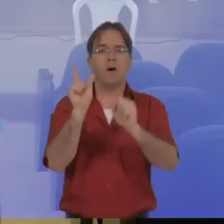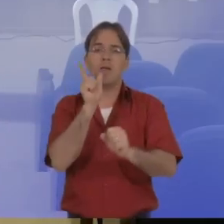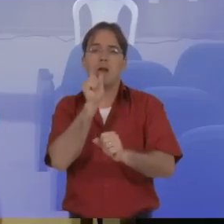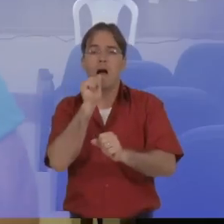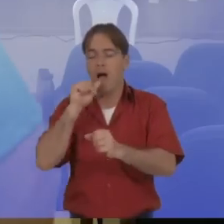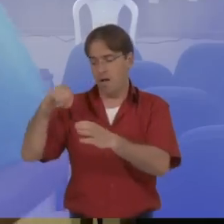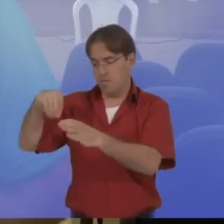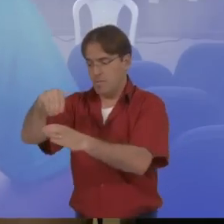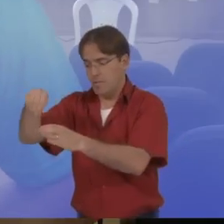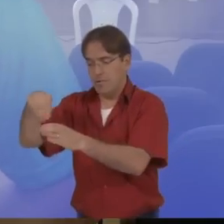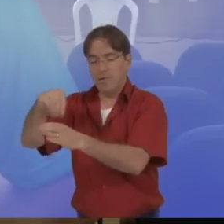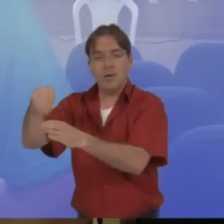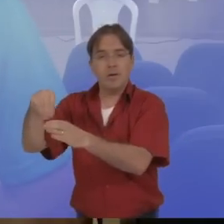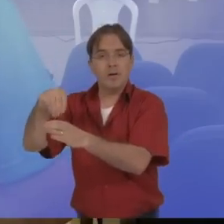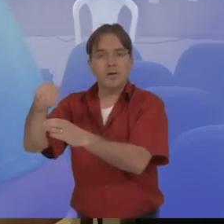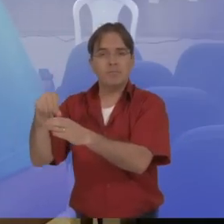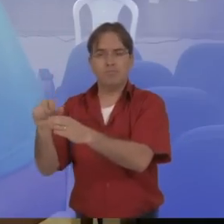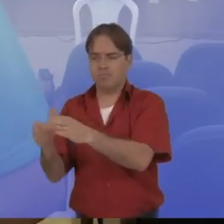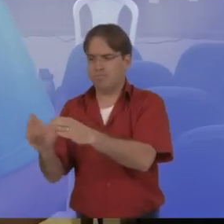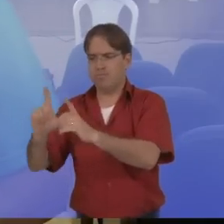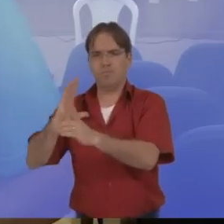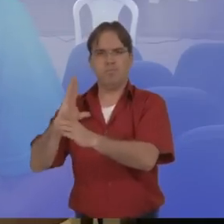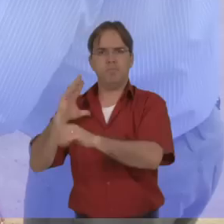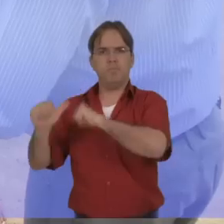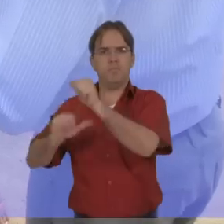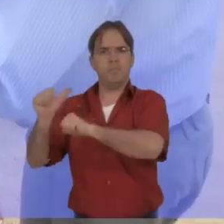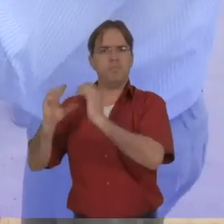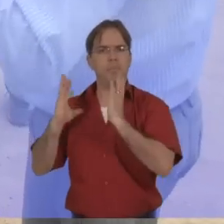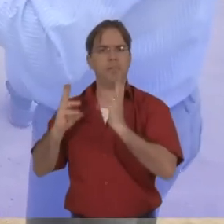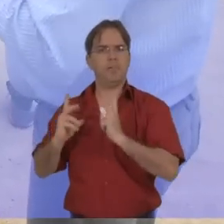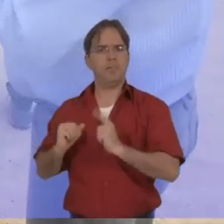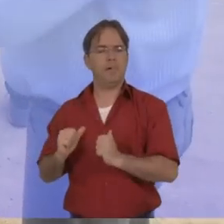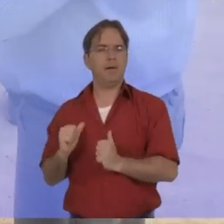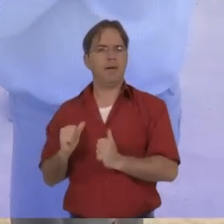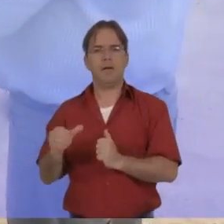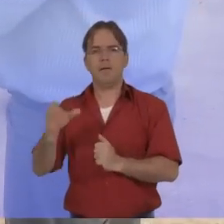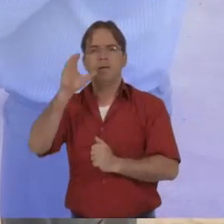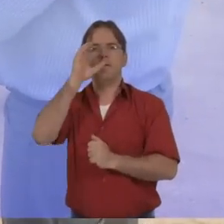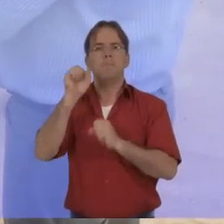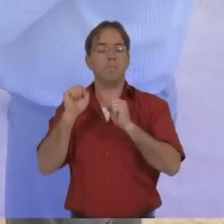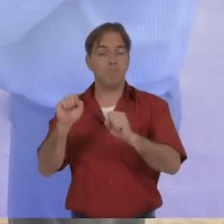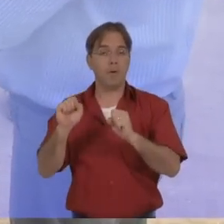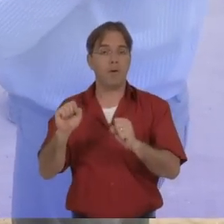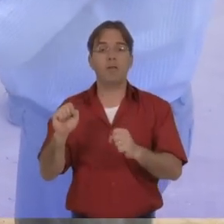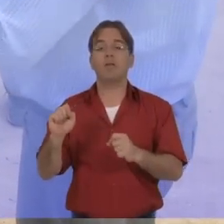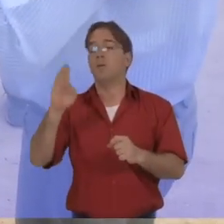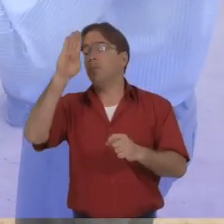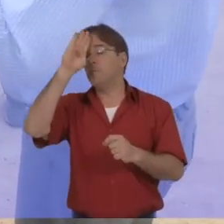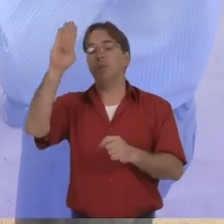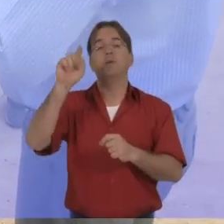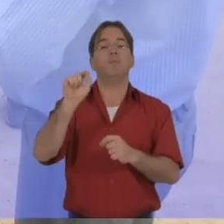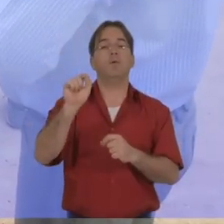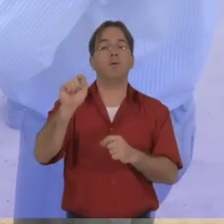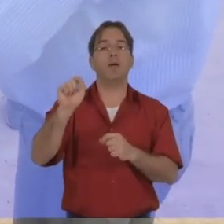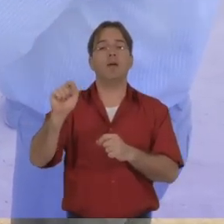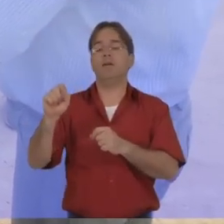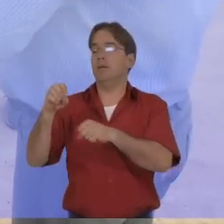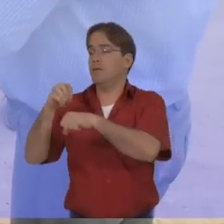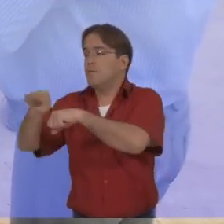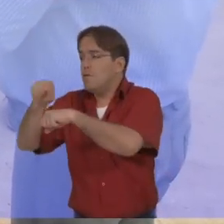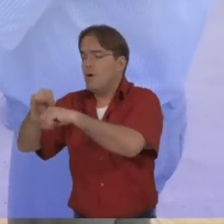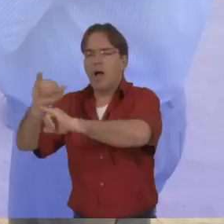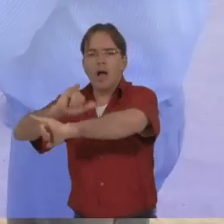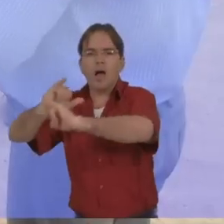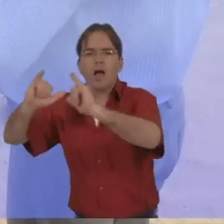Então, o nosso objetivo nesse projeto é, primeiro, divulgar nas escolas, principalmente da zona